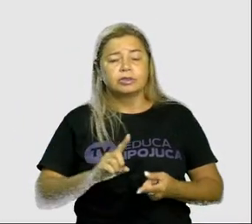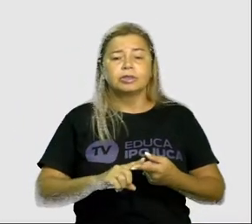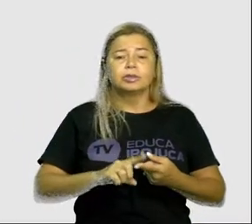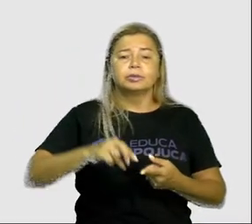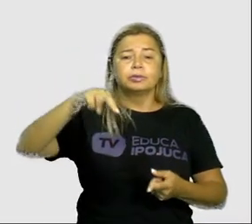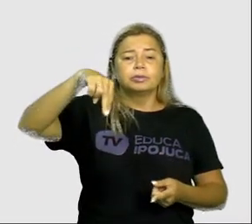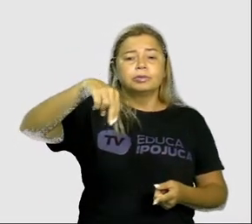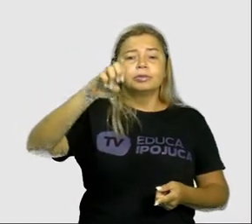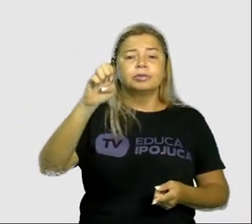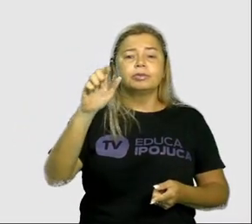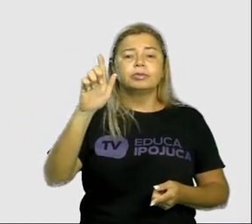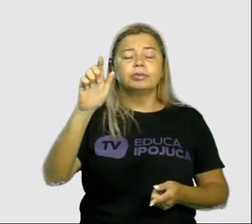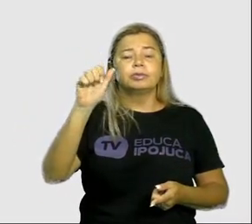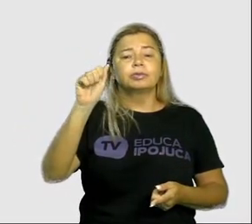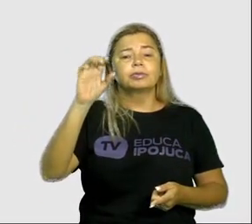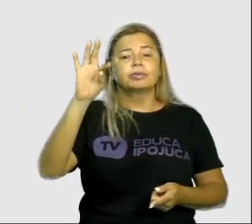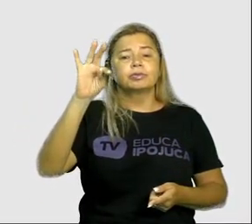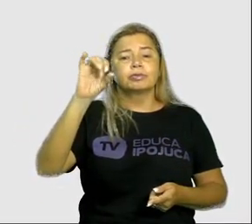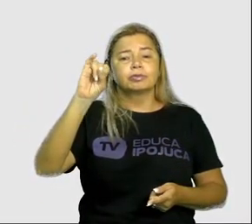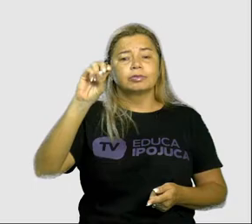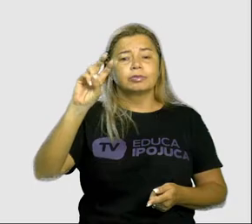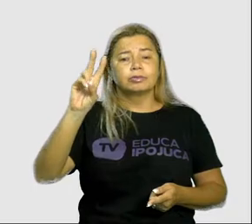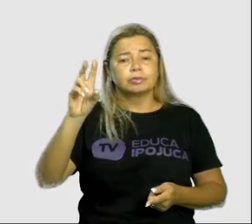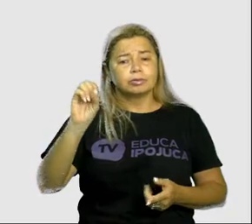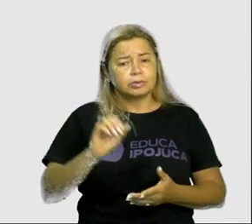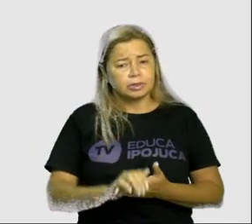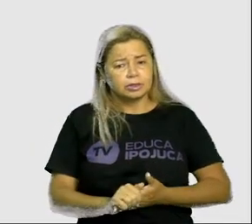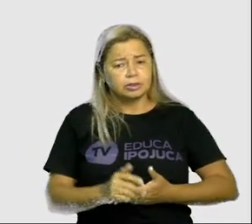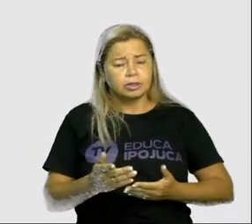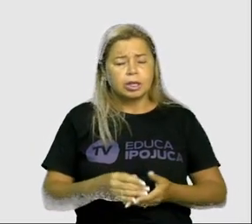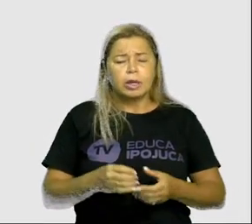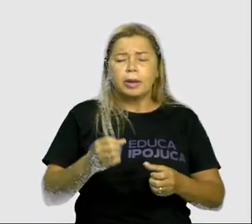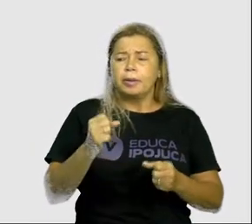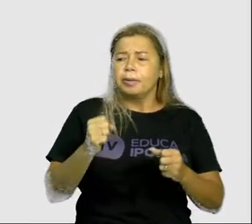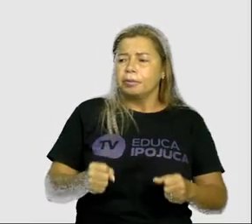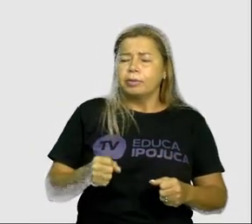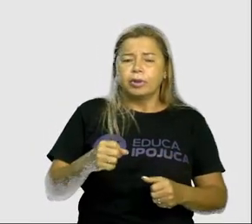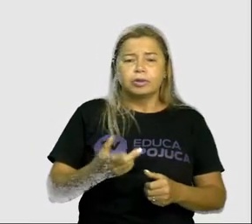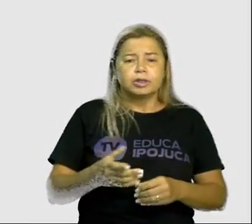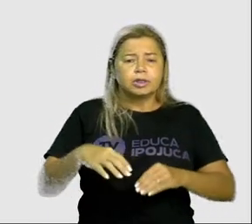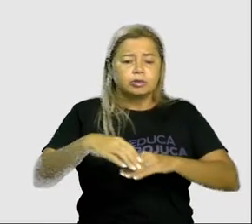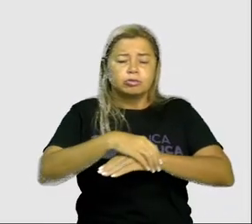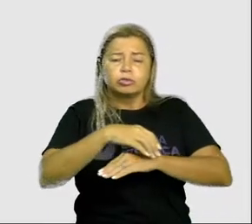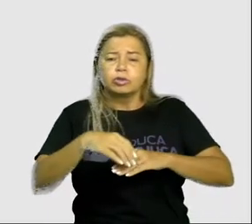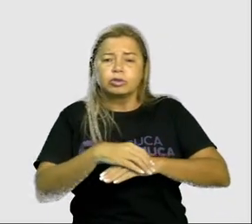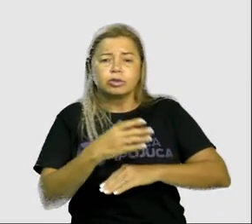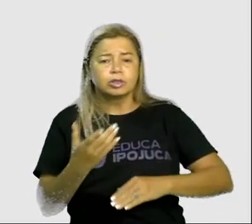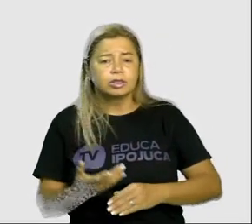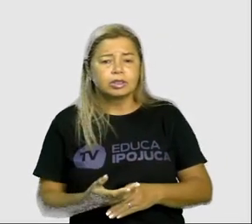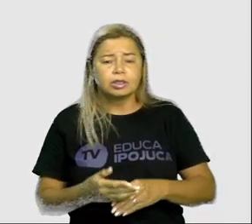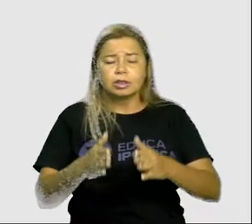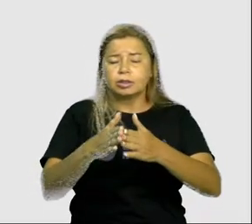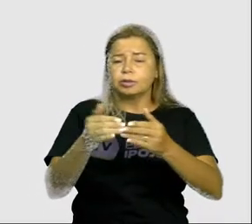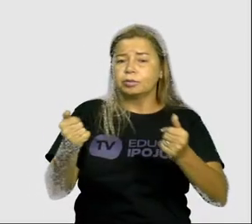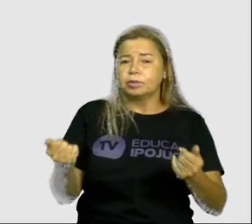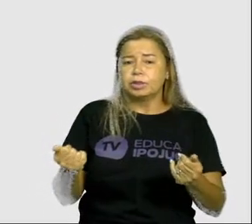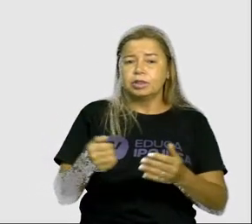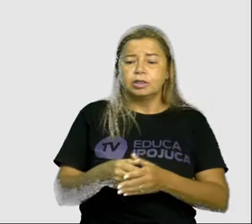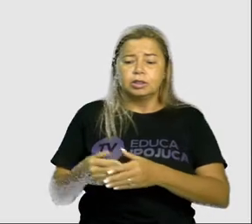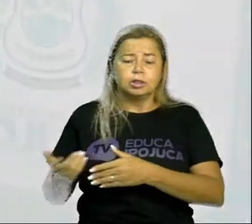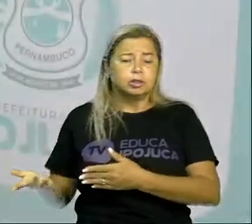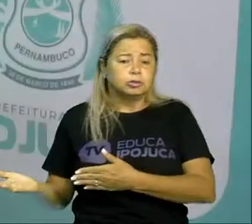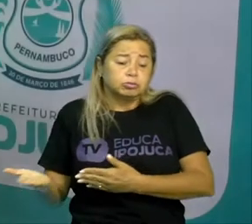De uma ordem De pedido Um conselho Uma música Ou uma súplica Ou uma